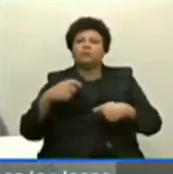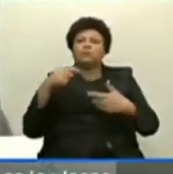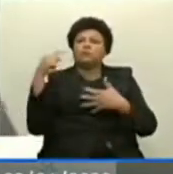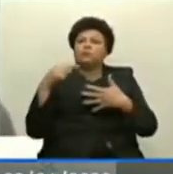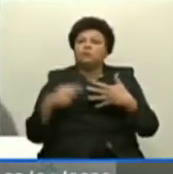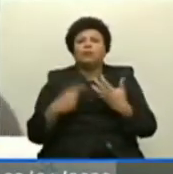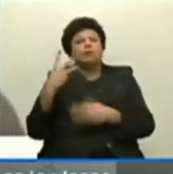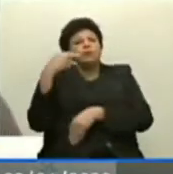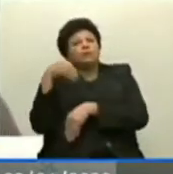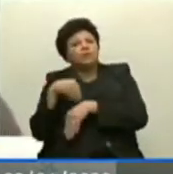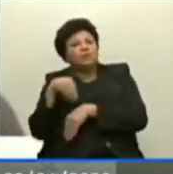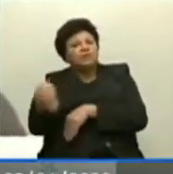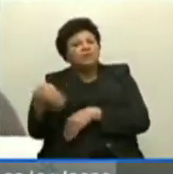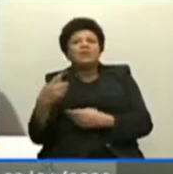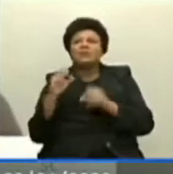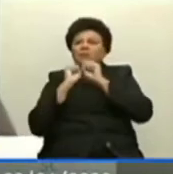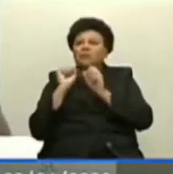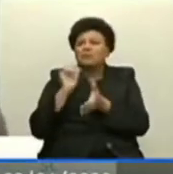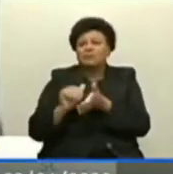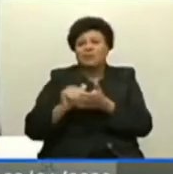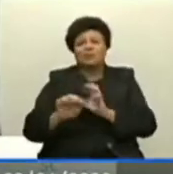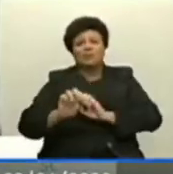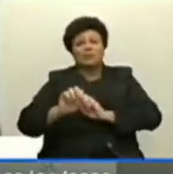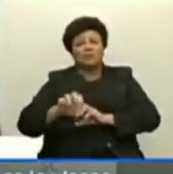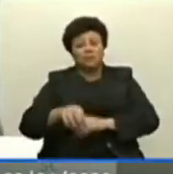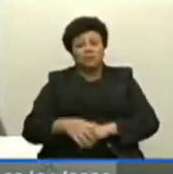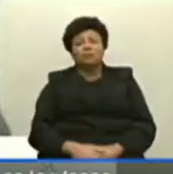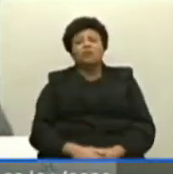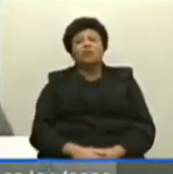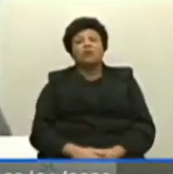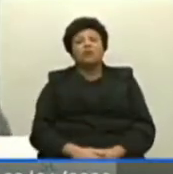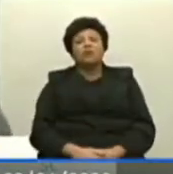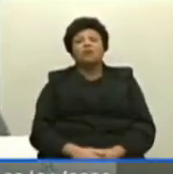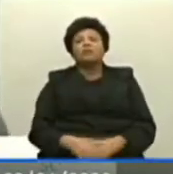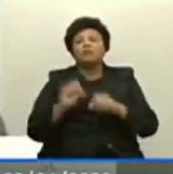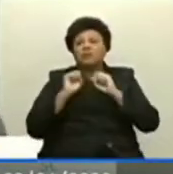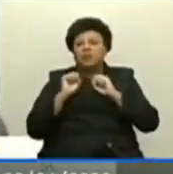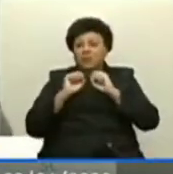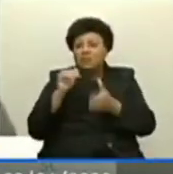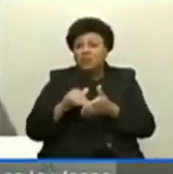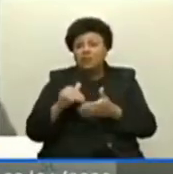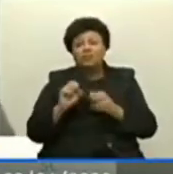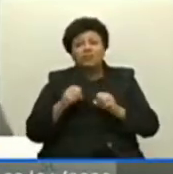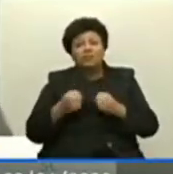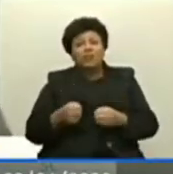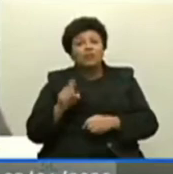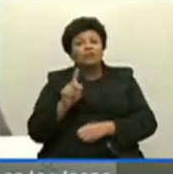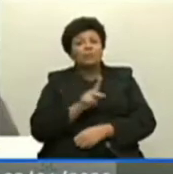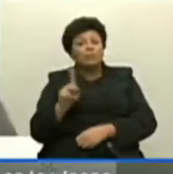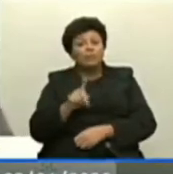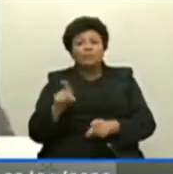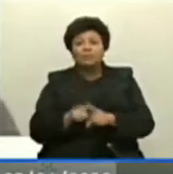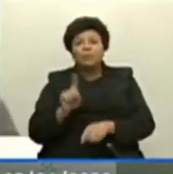sugestão da Secretaria de Educação. Aqui de secretário, eu quero reforçar que o senhor é educador, mas o senhor também